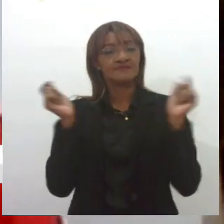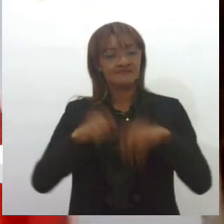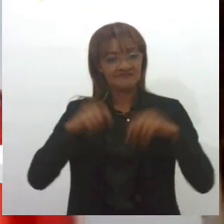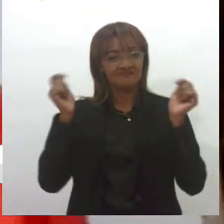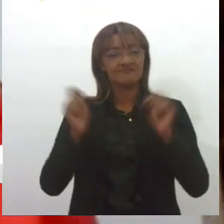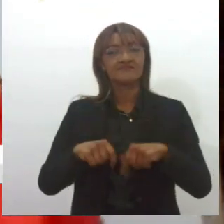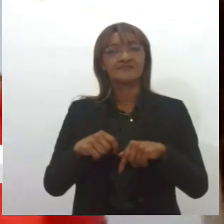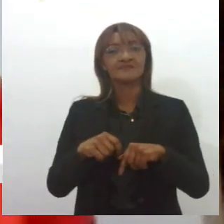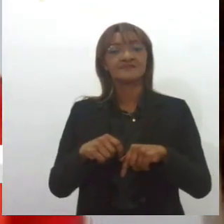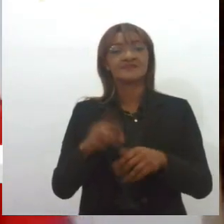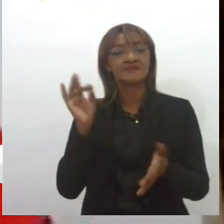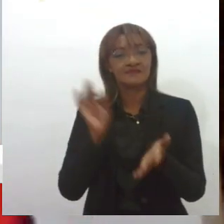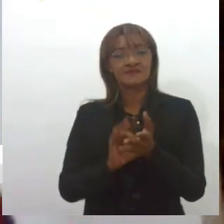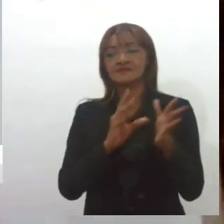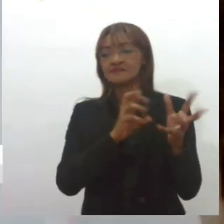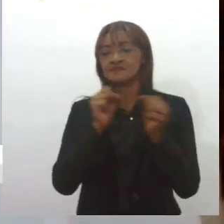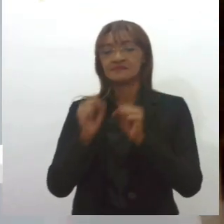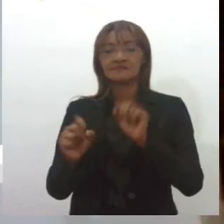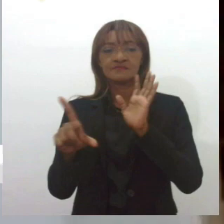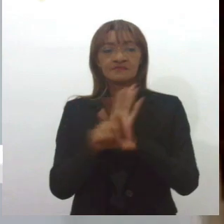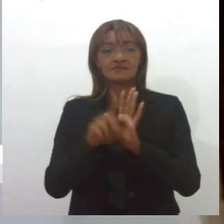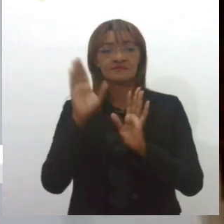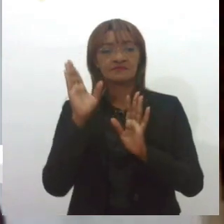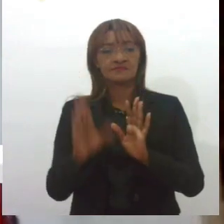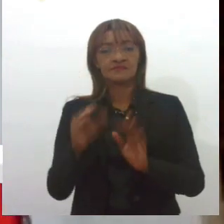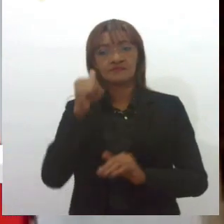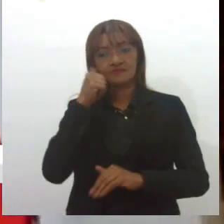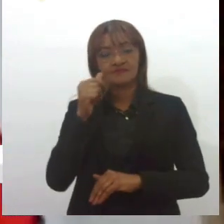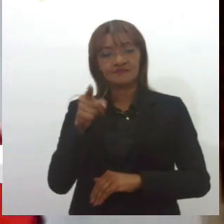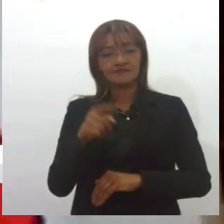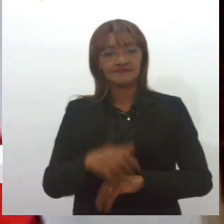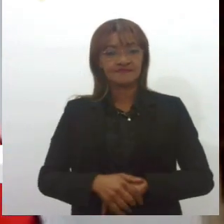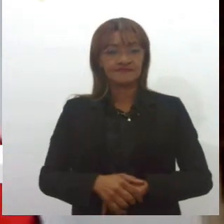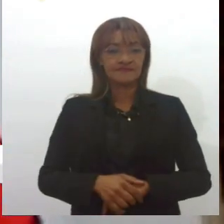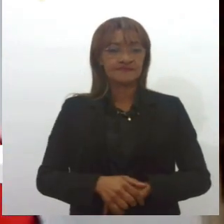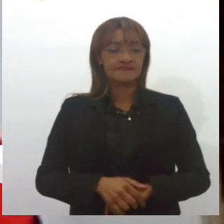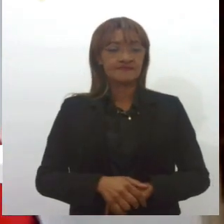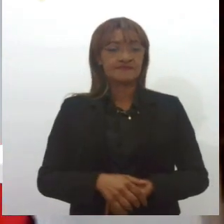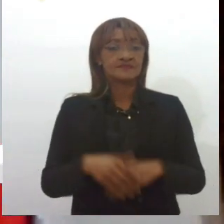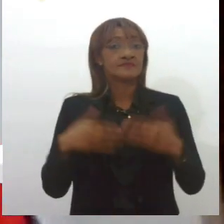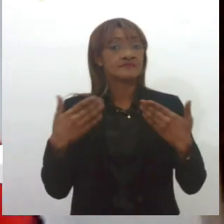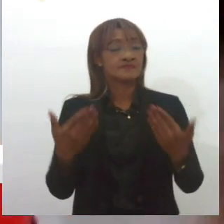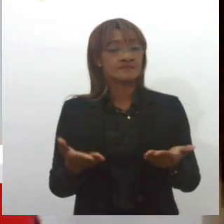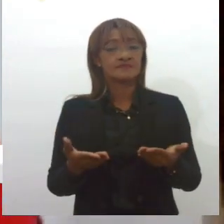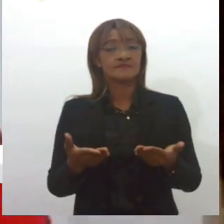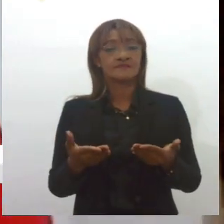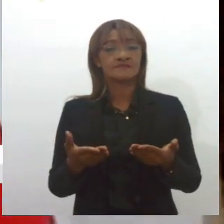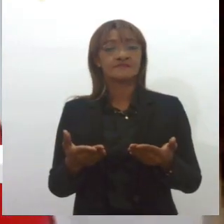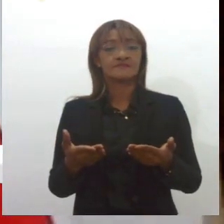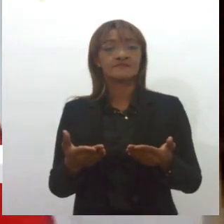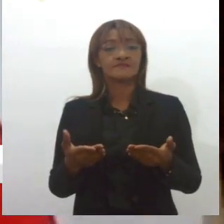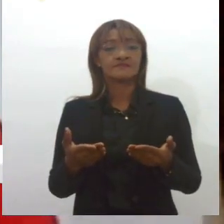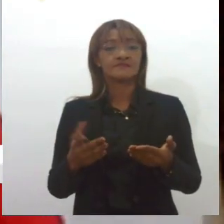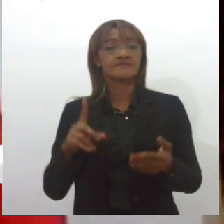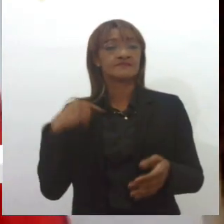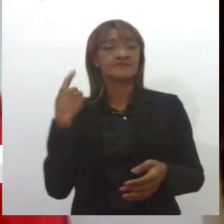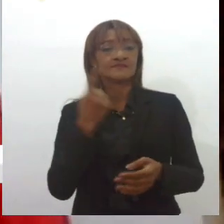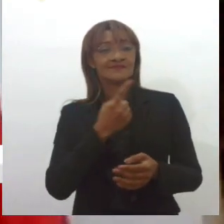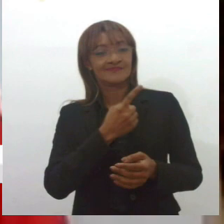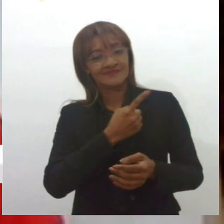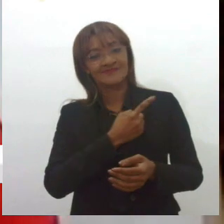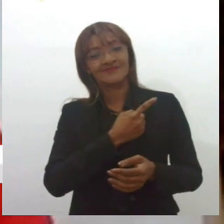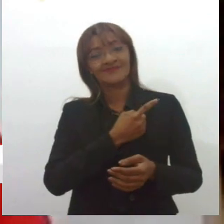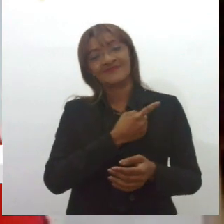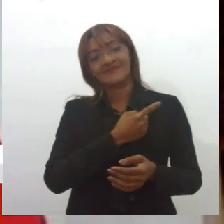poder a gente legislar em causas especificamente femininas. Sim, sim. Então, nosso mapa de efetivo no